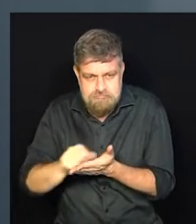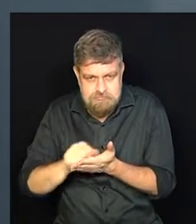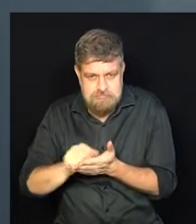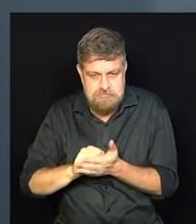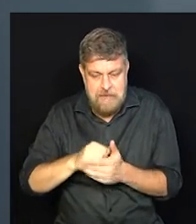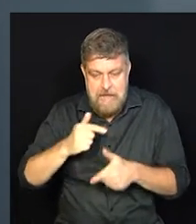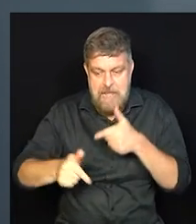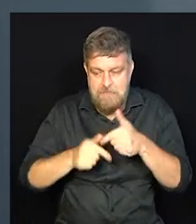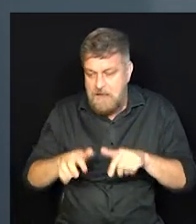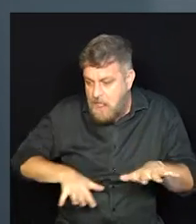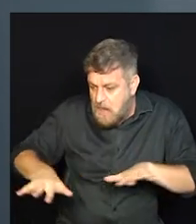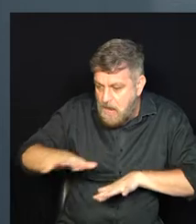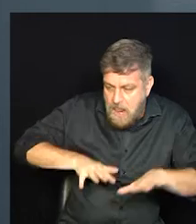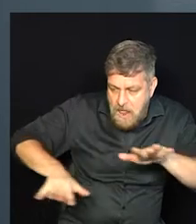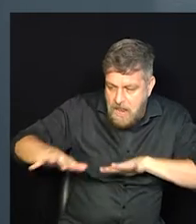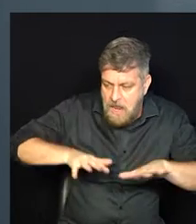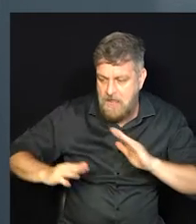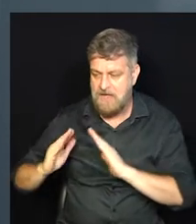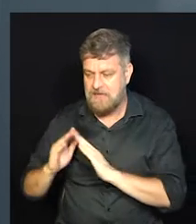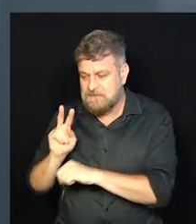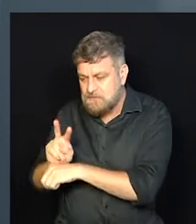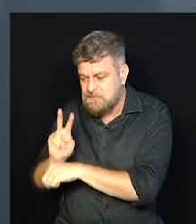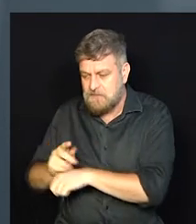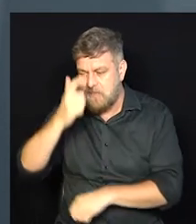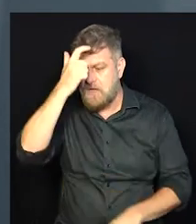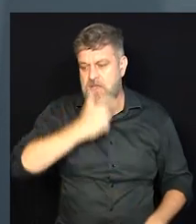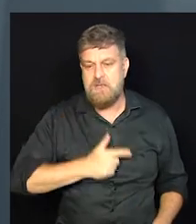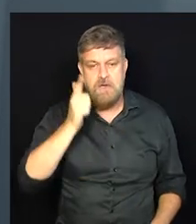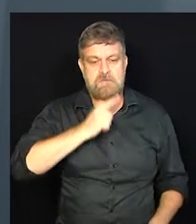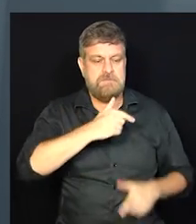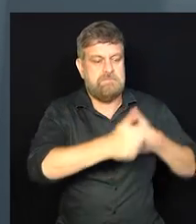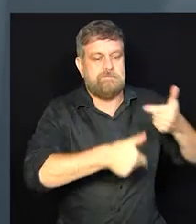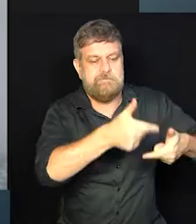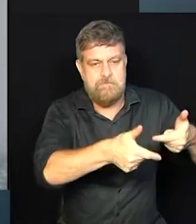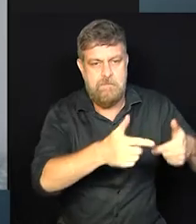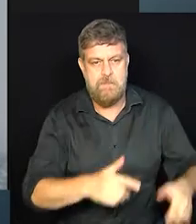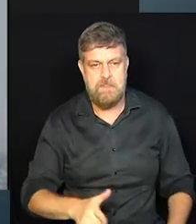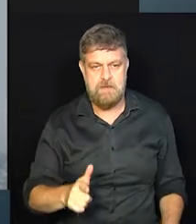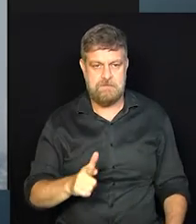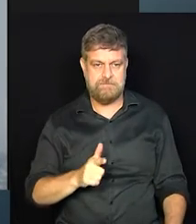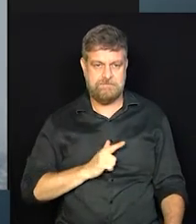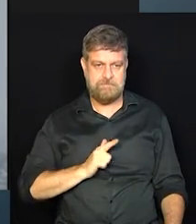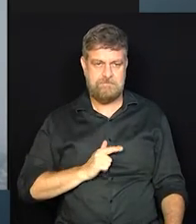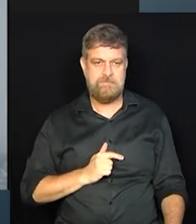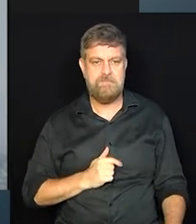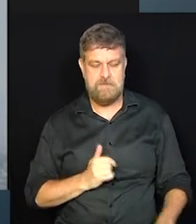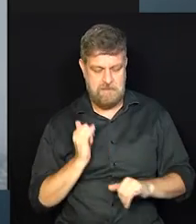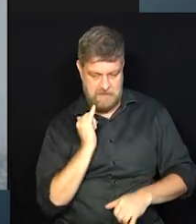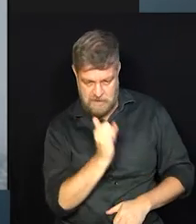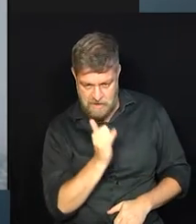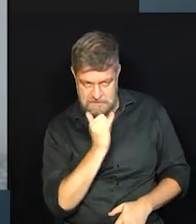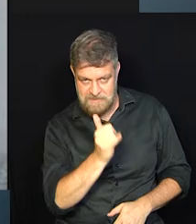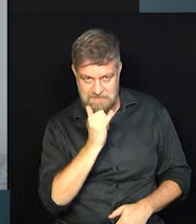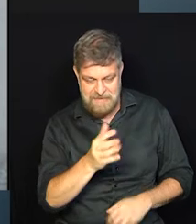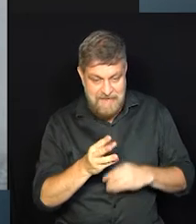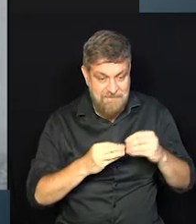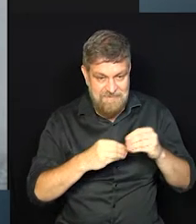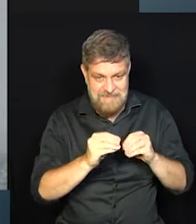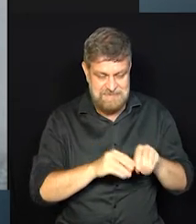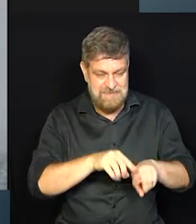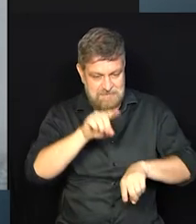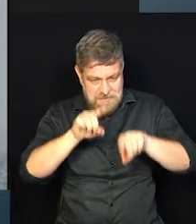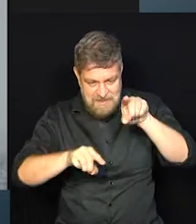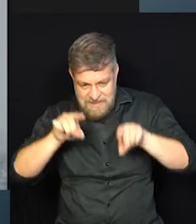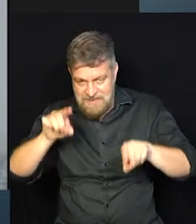né? De casa. Então, eu consigo respirar para poder trabalhar e fazer minhas coisas. Como eu disse, é muito flexível, né? E isso, eu acho que